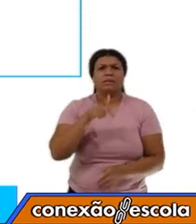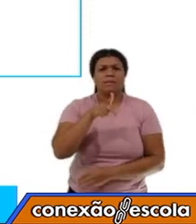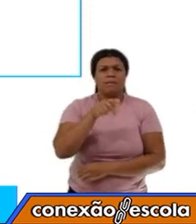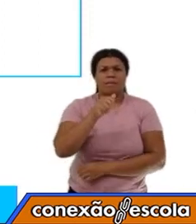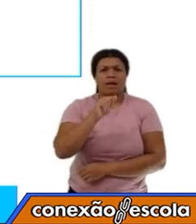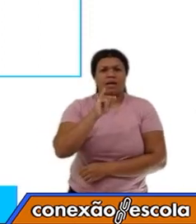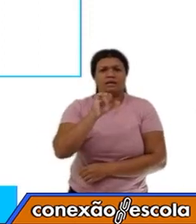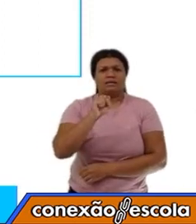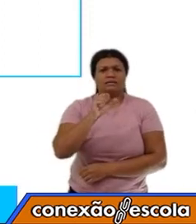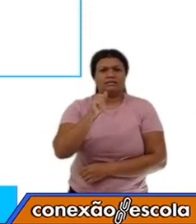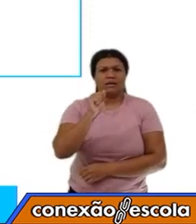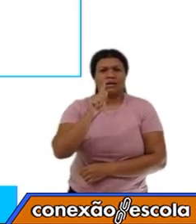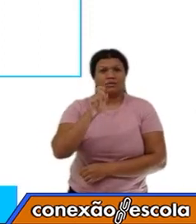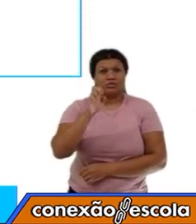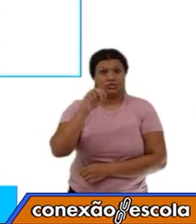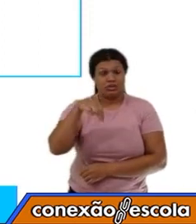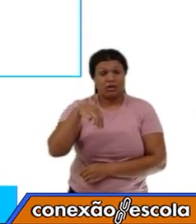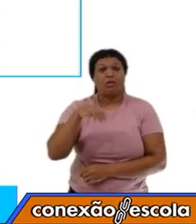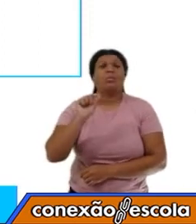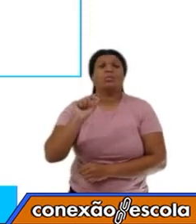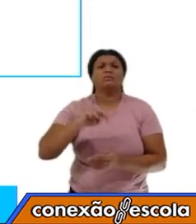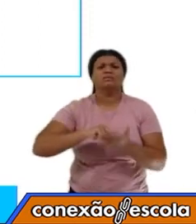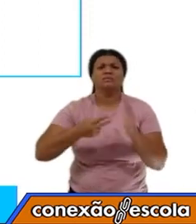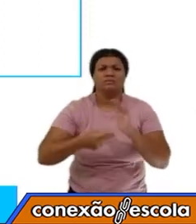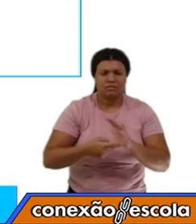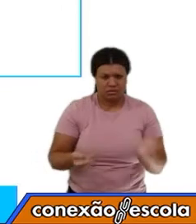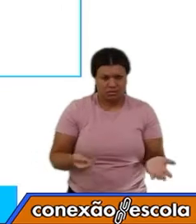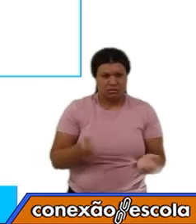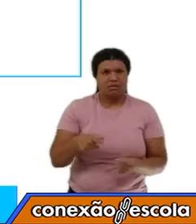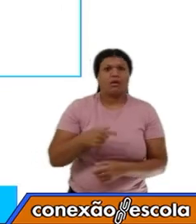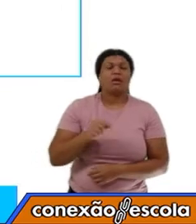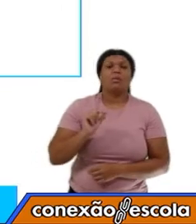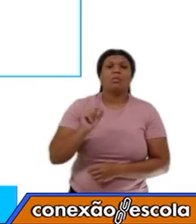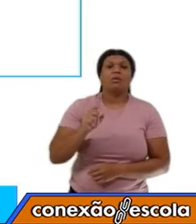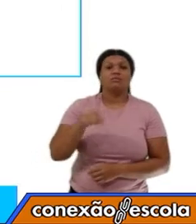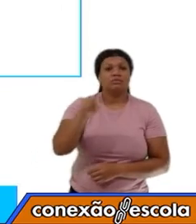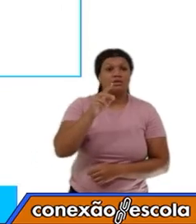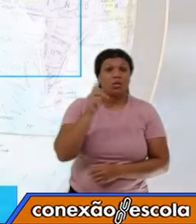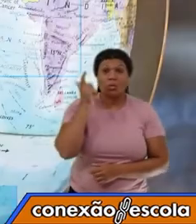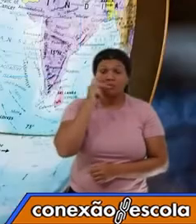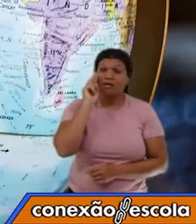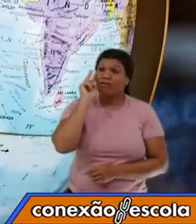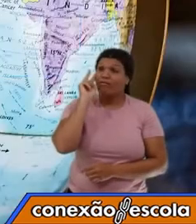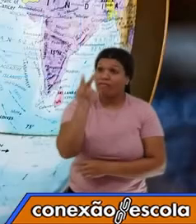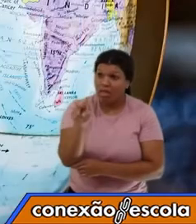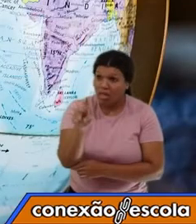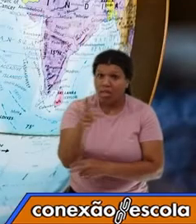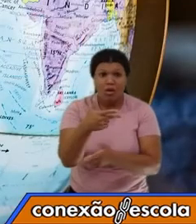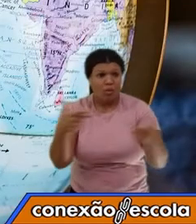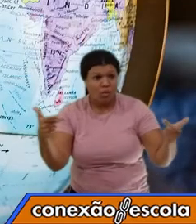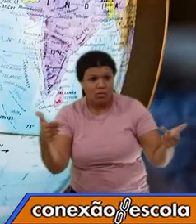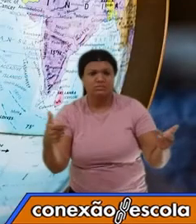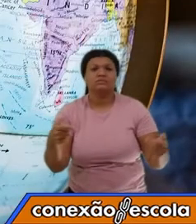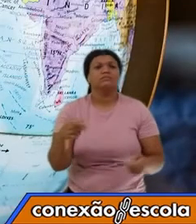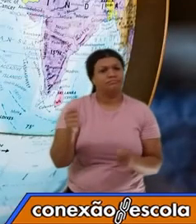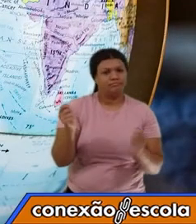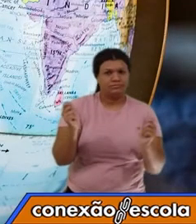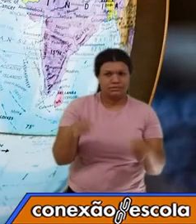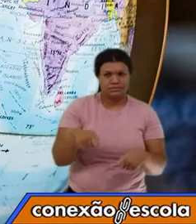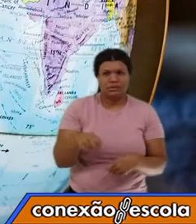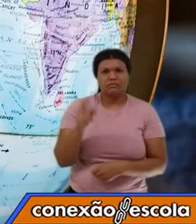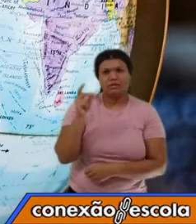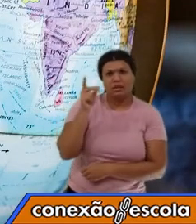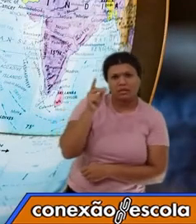simples aí para nós. Aquilo que é verificado por sua visão. Está vendo aí este olhinho?